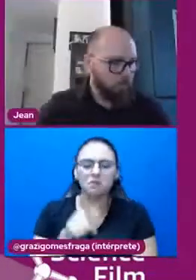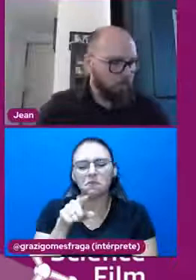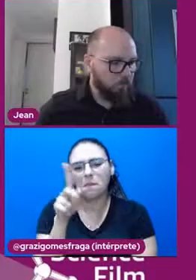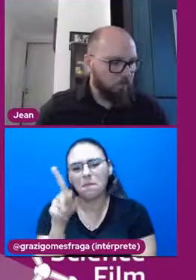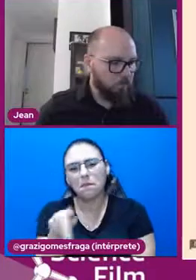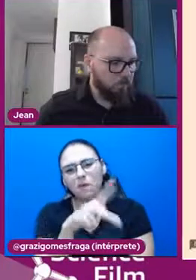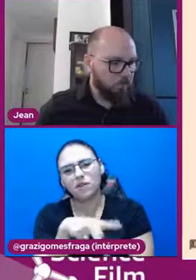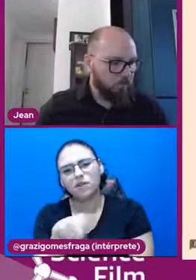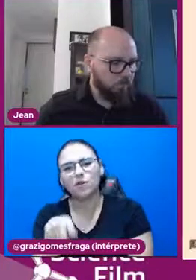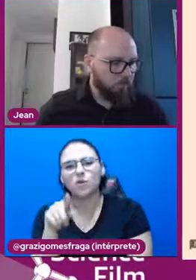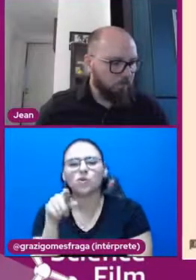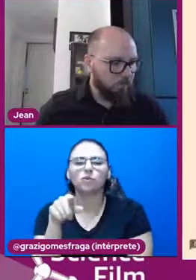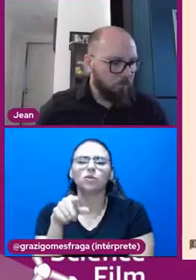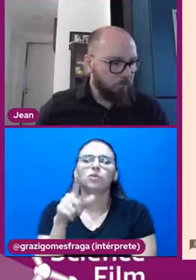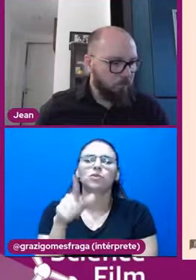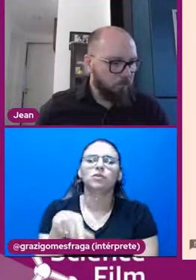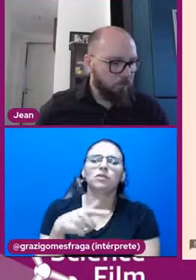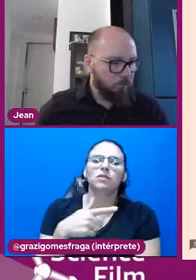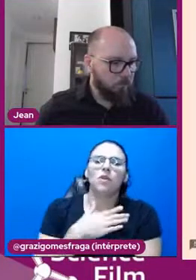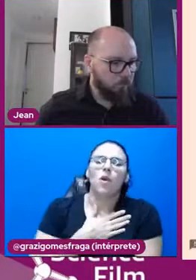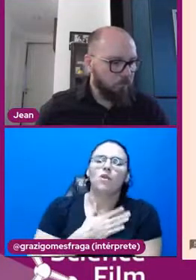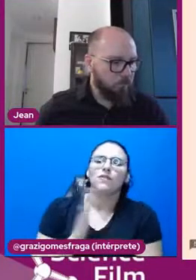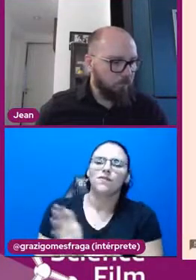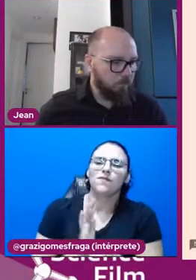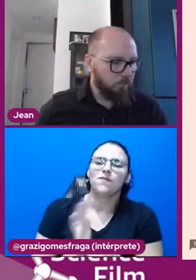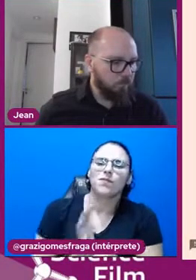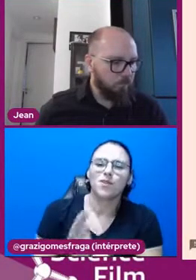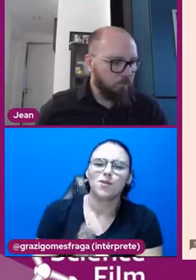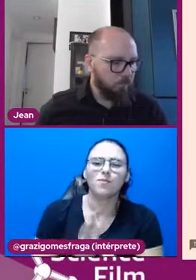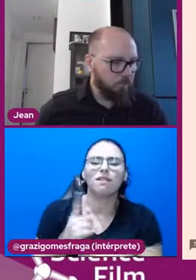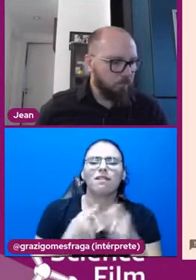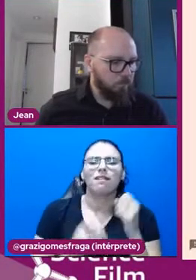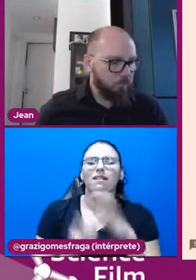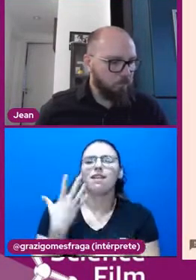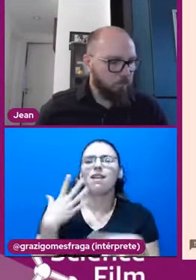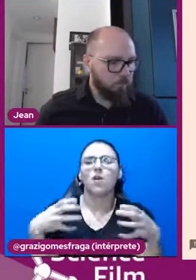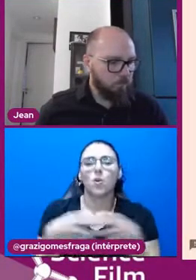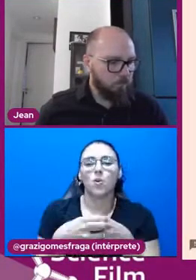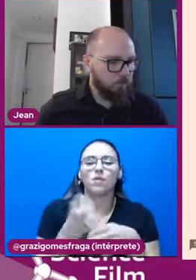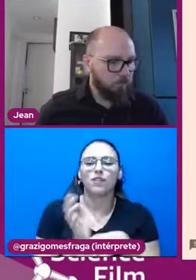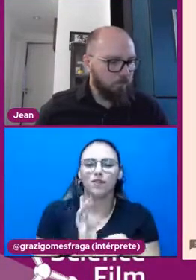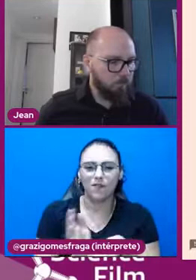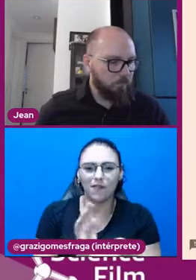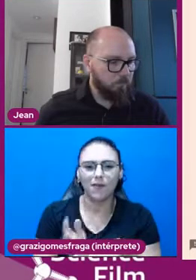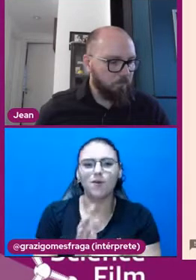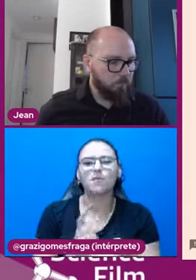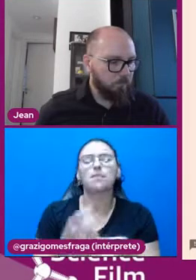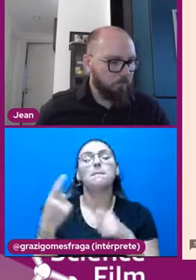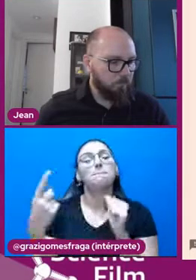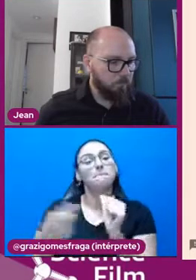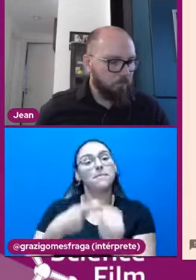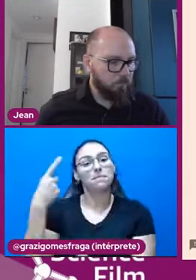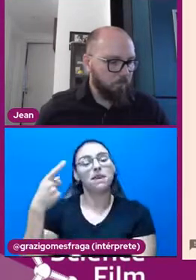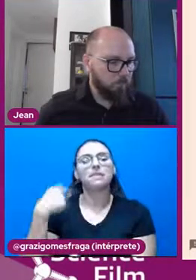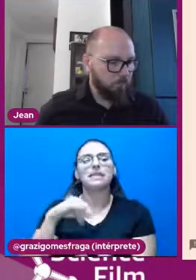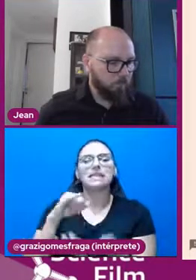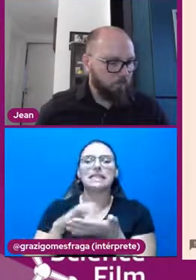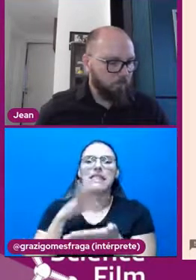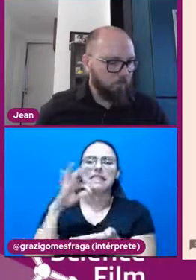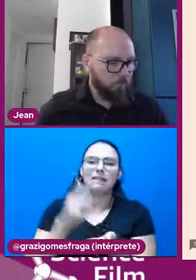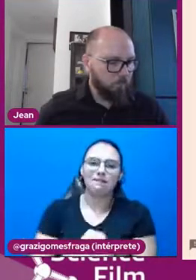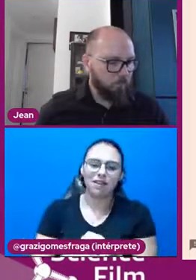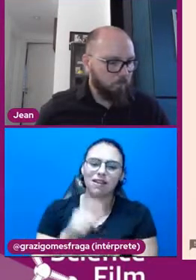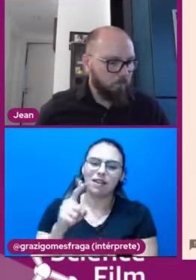educador, você cineclubista que deseja ter acesso a esse conteúdo, você precisa primeiro se inscrever no Science.